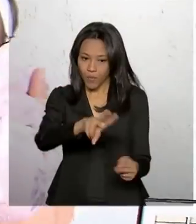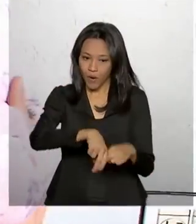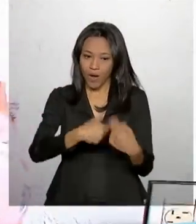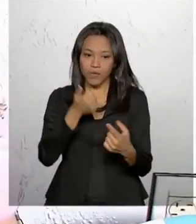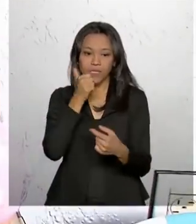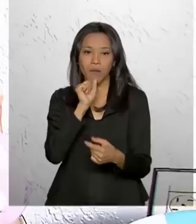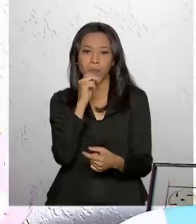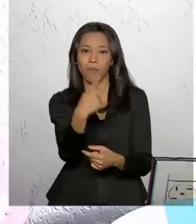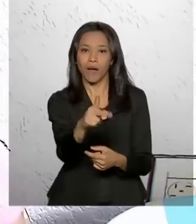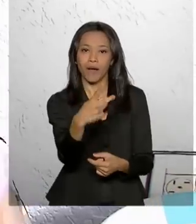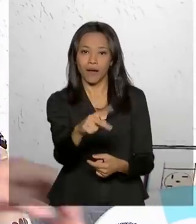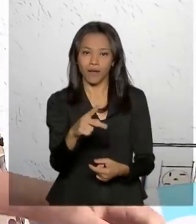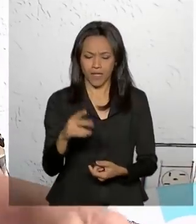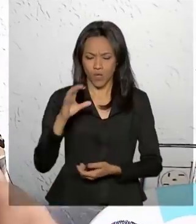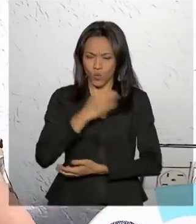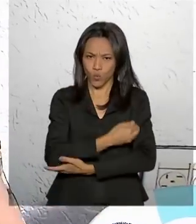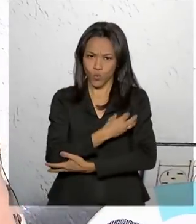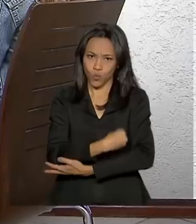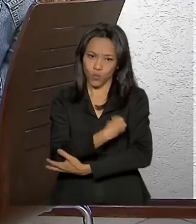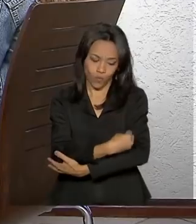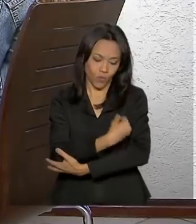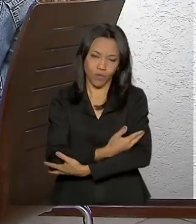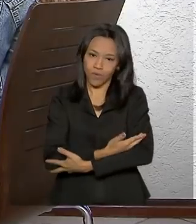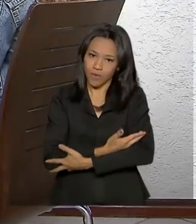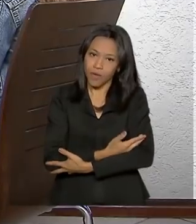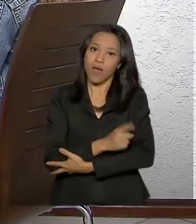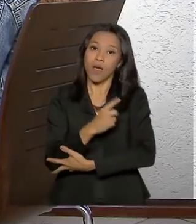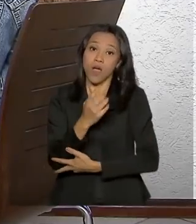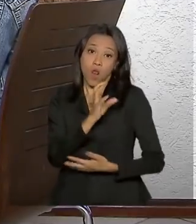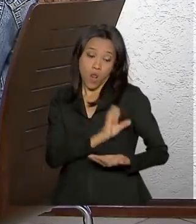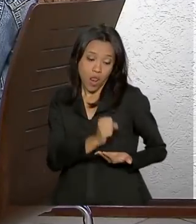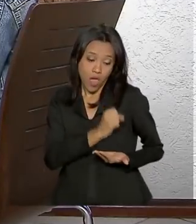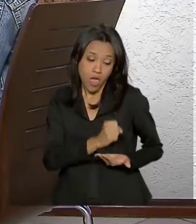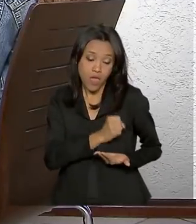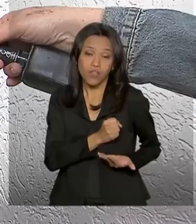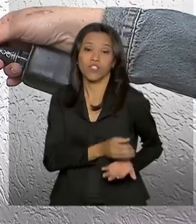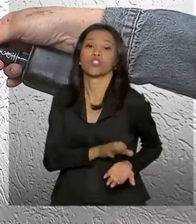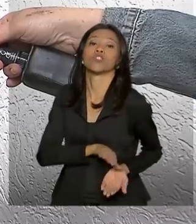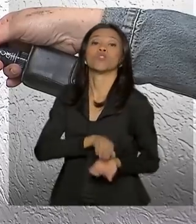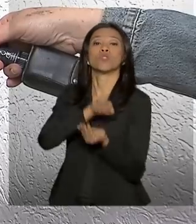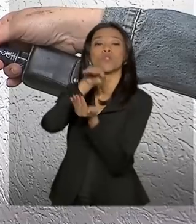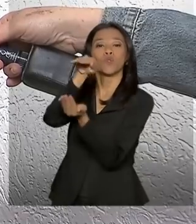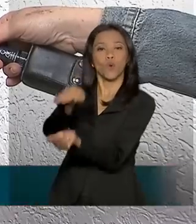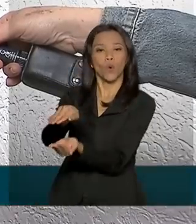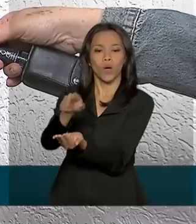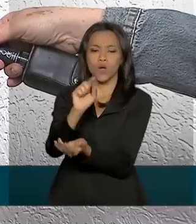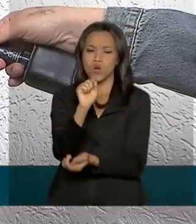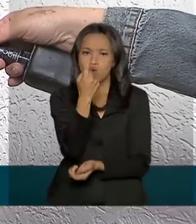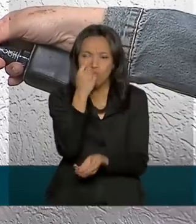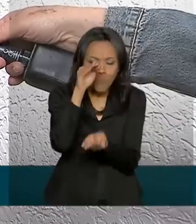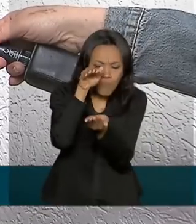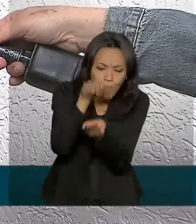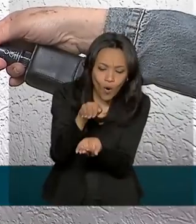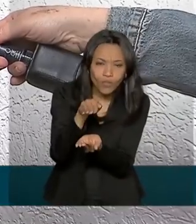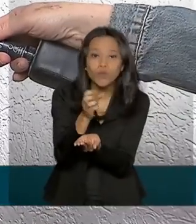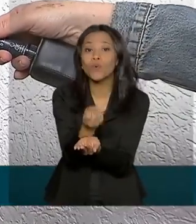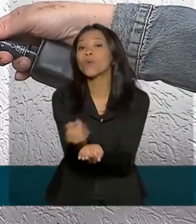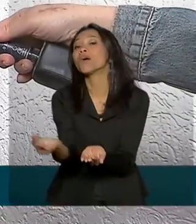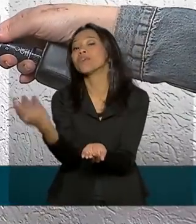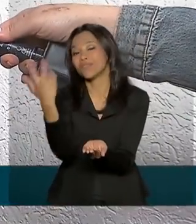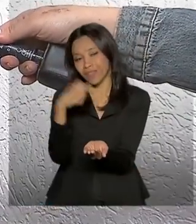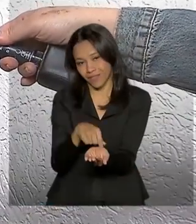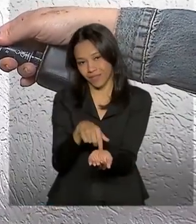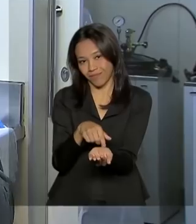que além de alimentar a pequena Nalu, ainda é doado para o banco de leite. Um potinho, a gente não tem noção de quantas crianças a gente